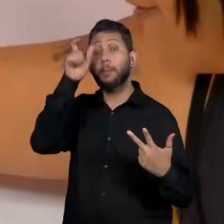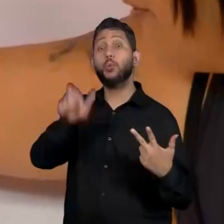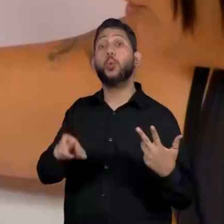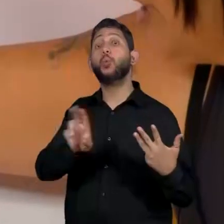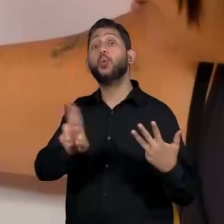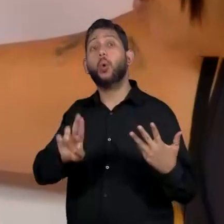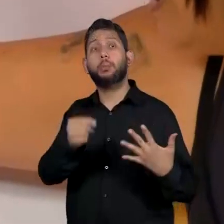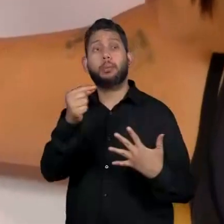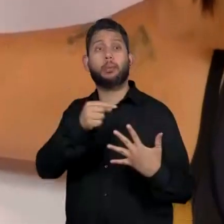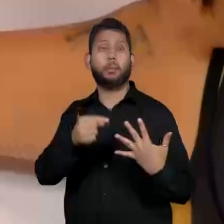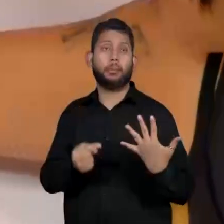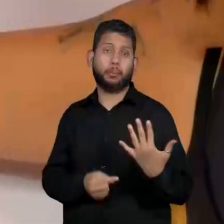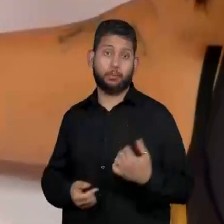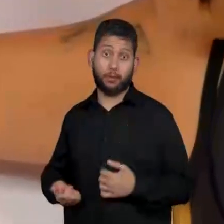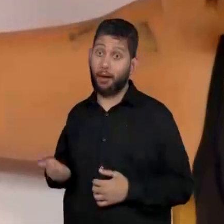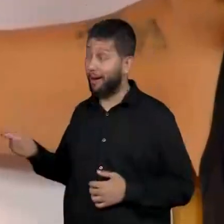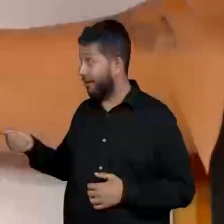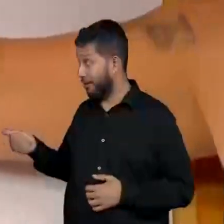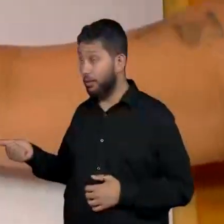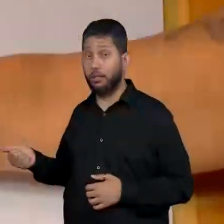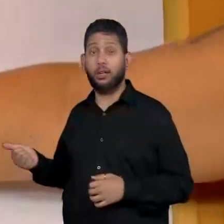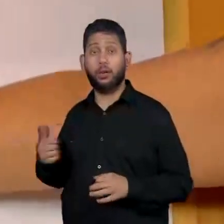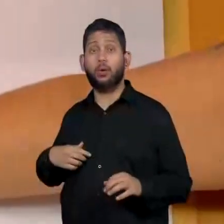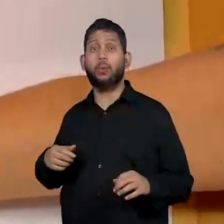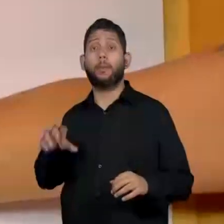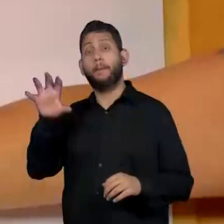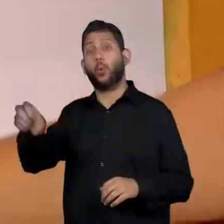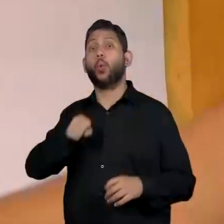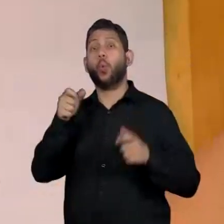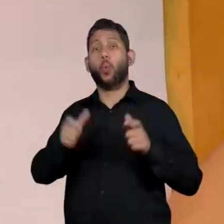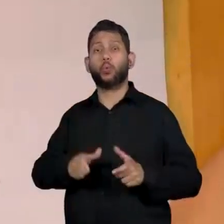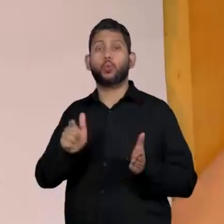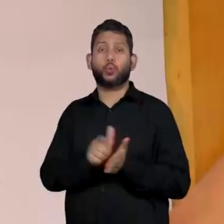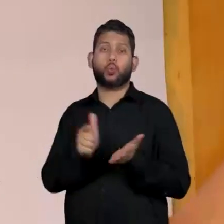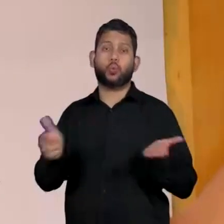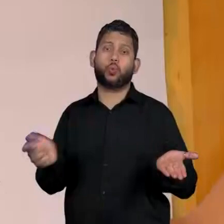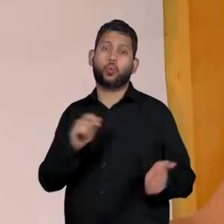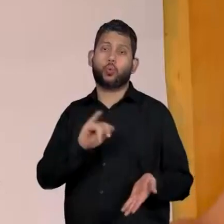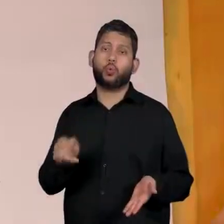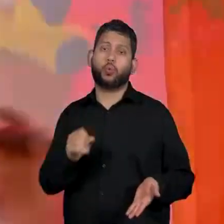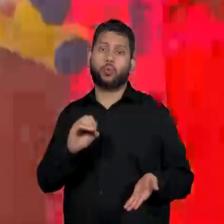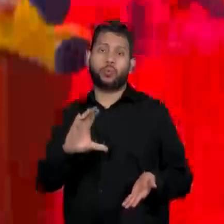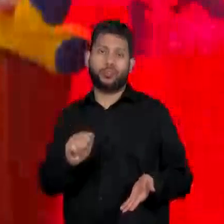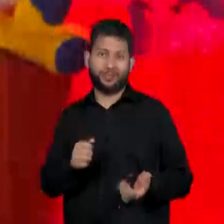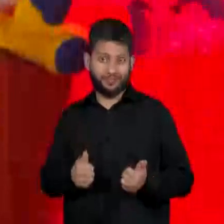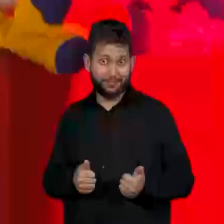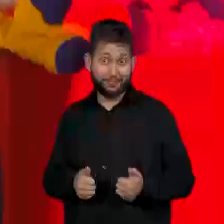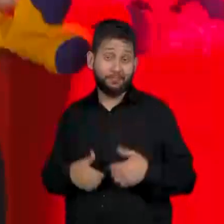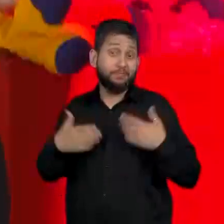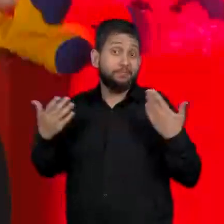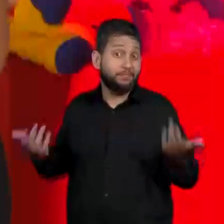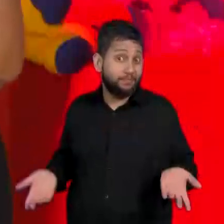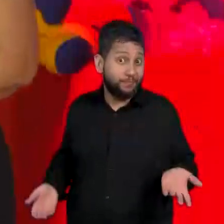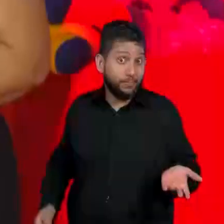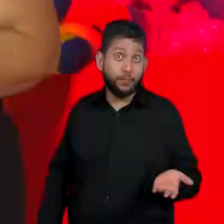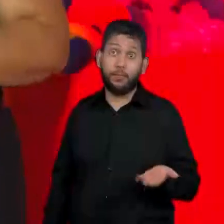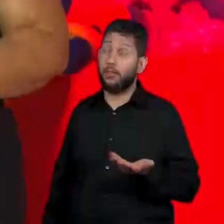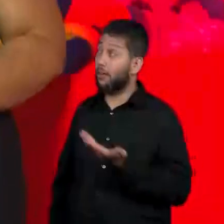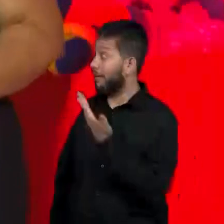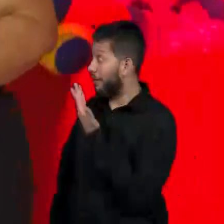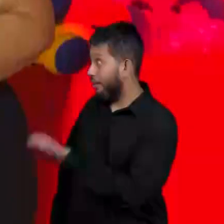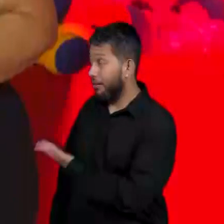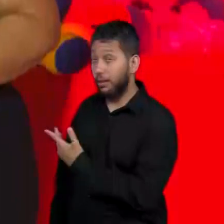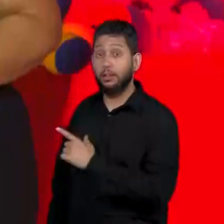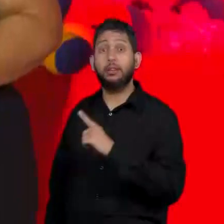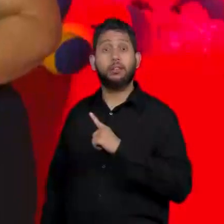pequenininha fonte, que é o Jornal do Joca. A minha fonte. Então, assim, aqui eu